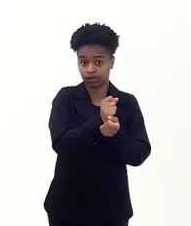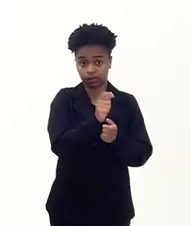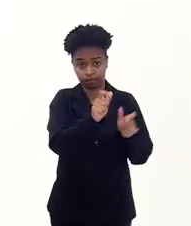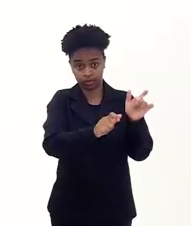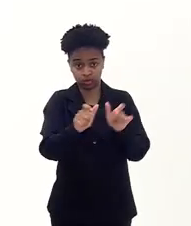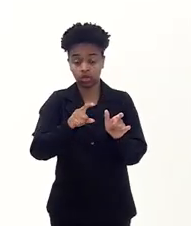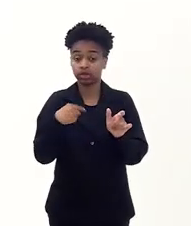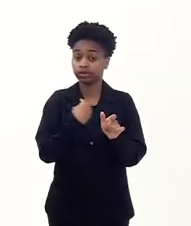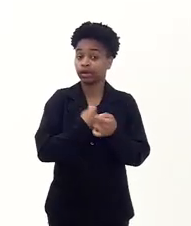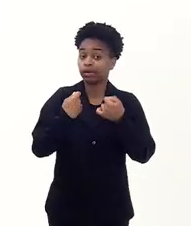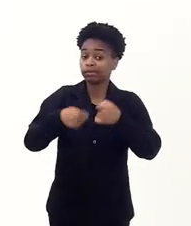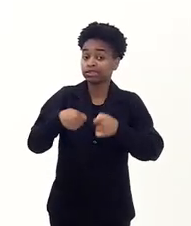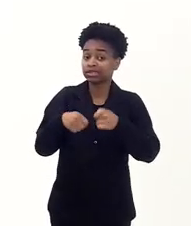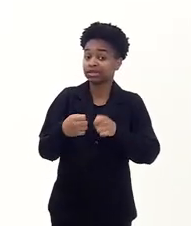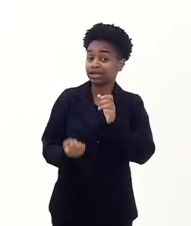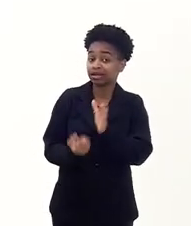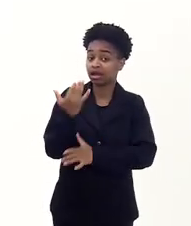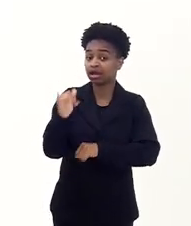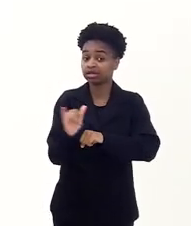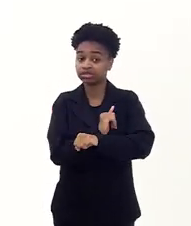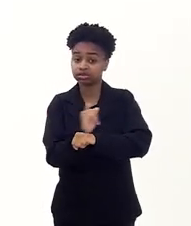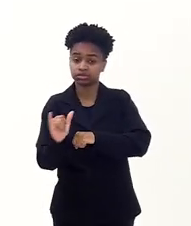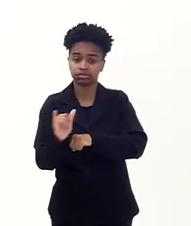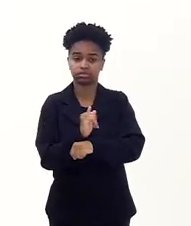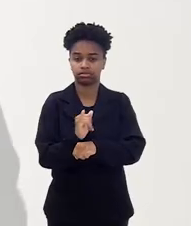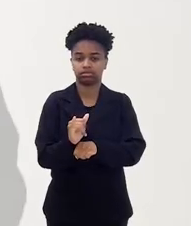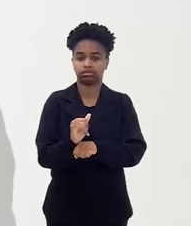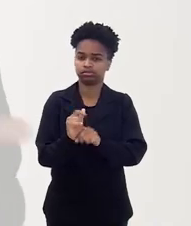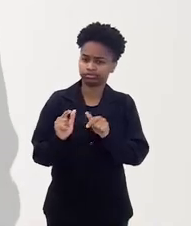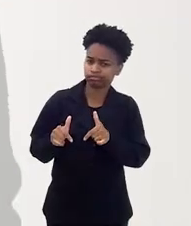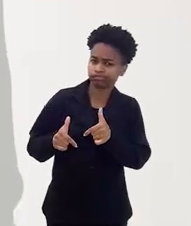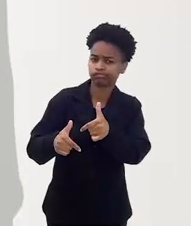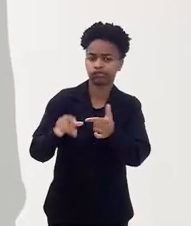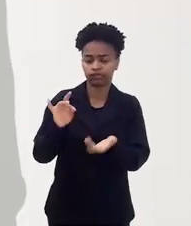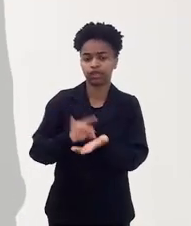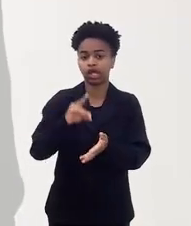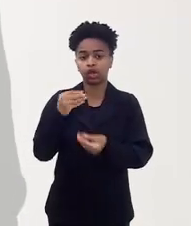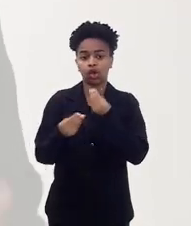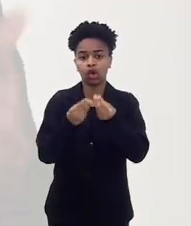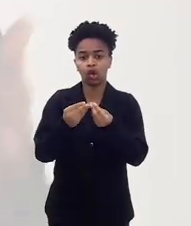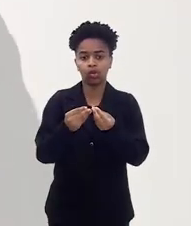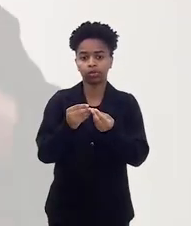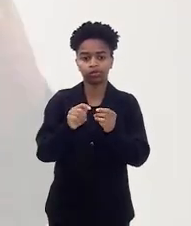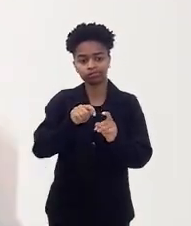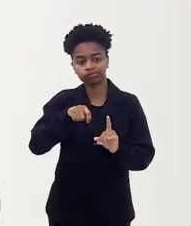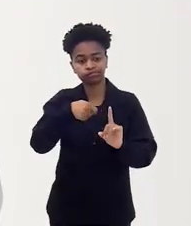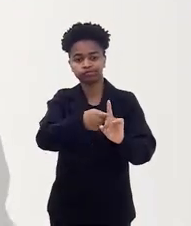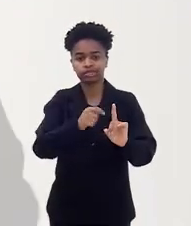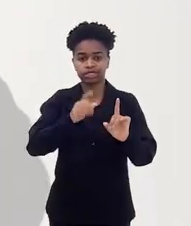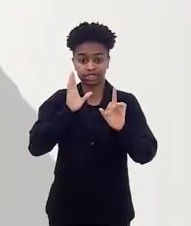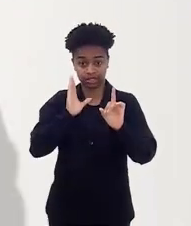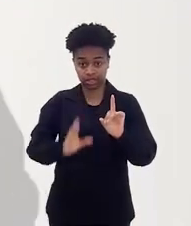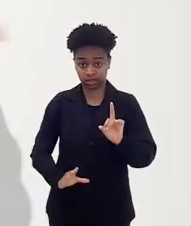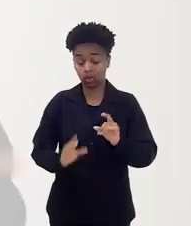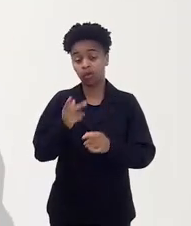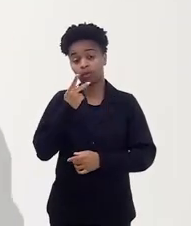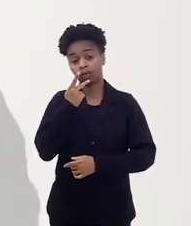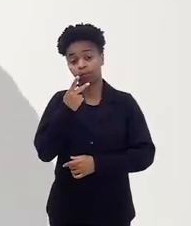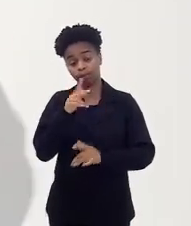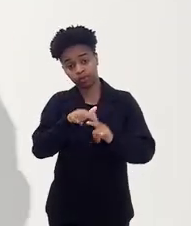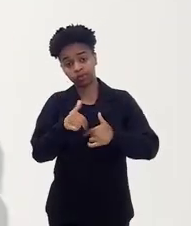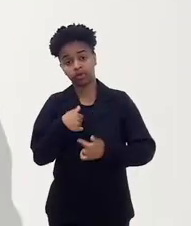pessoas, nós precisamos criar condições, mecanismos de efetivação da cidadania. Por isso que eu insisti em